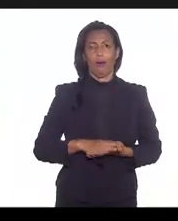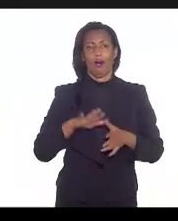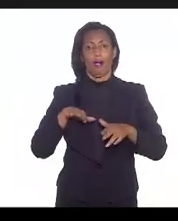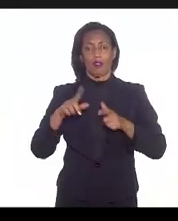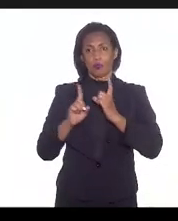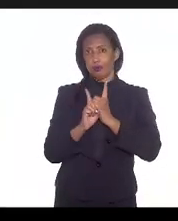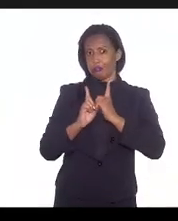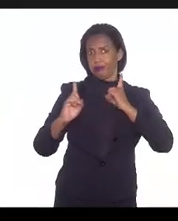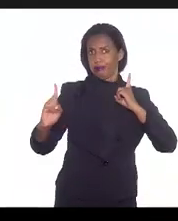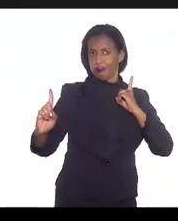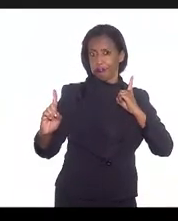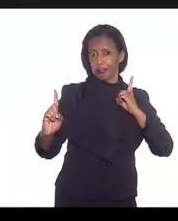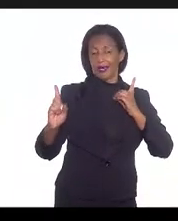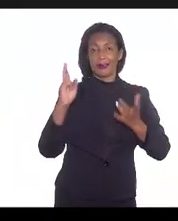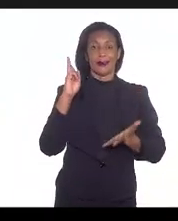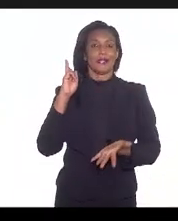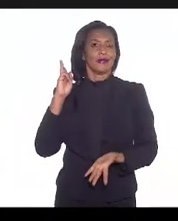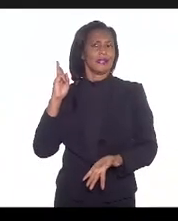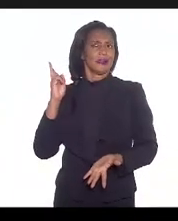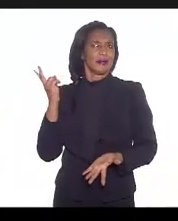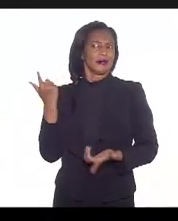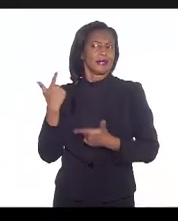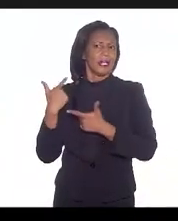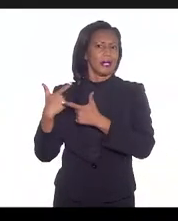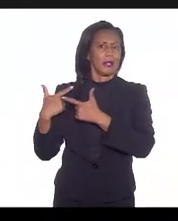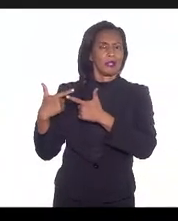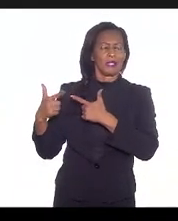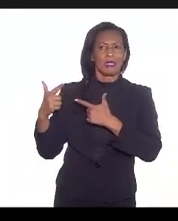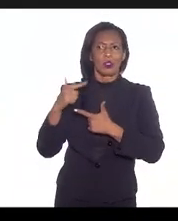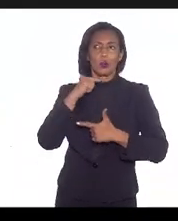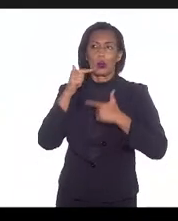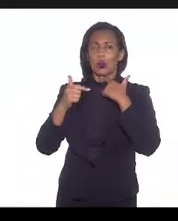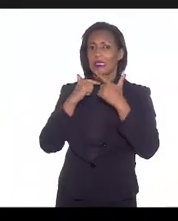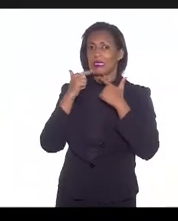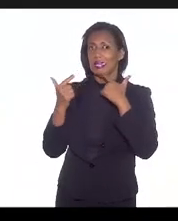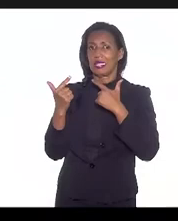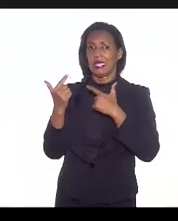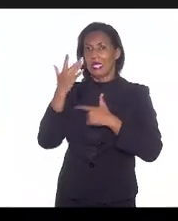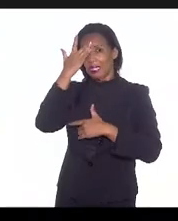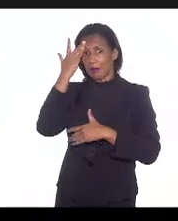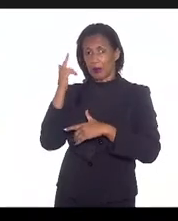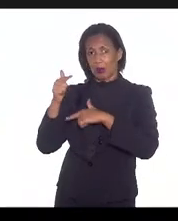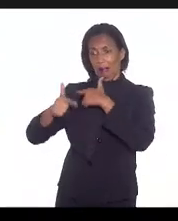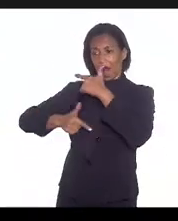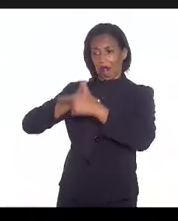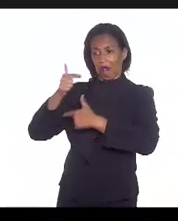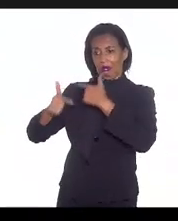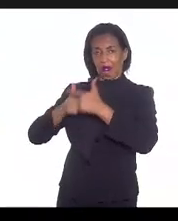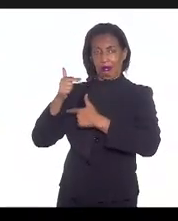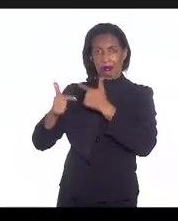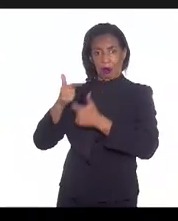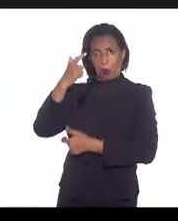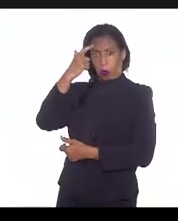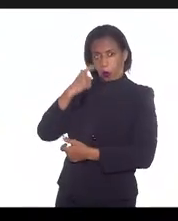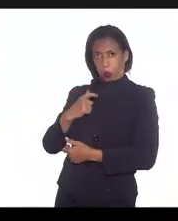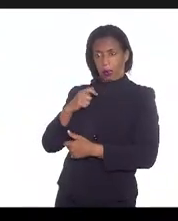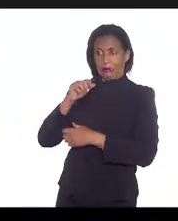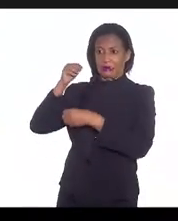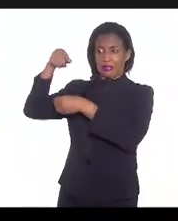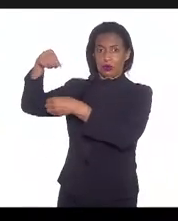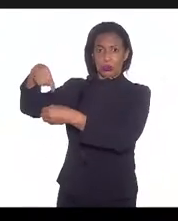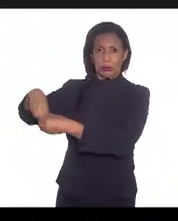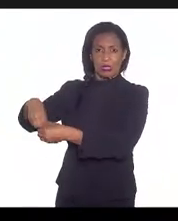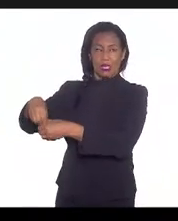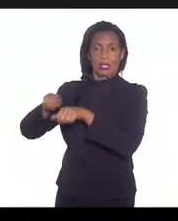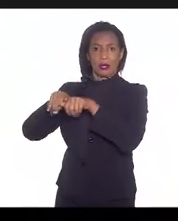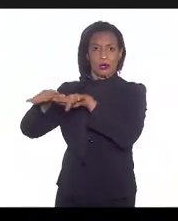distanciamento, sem grande, sem ter conseguido, porque as pessoas embarcam em helicópteros, então a aglomeração está feita. E